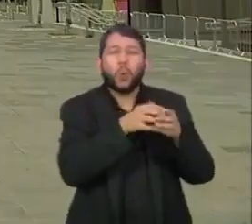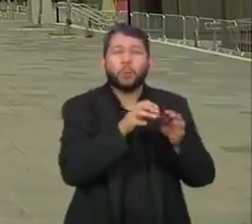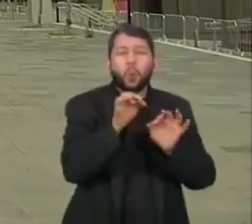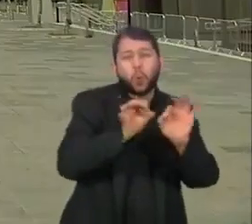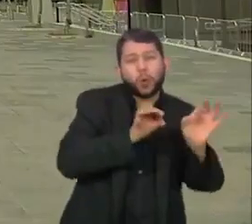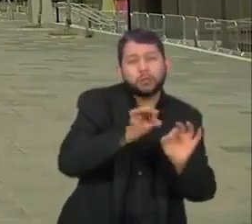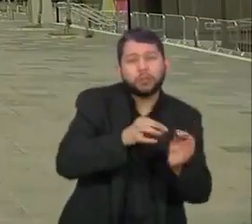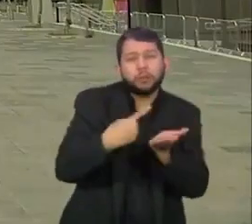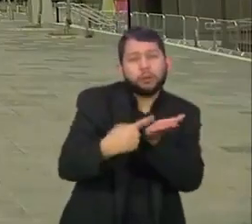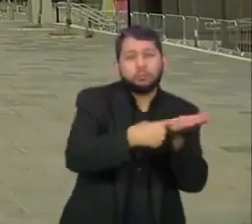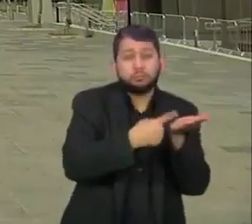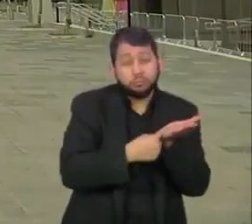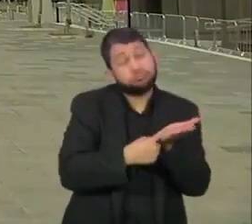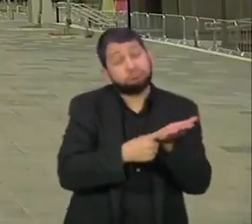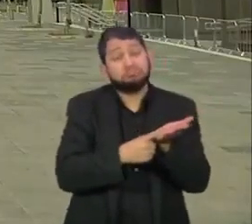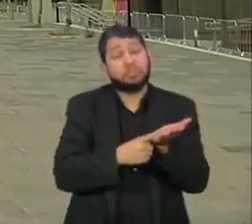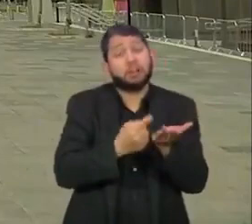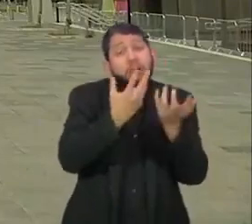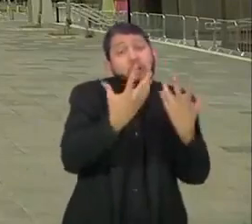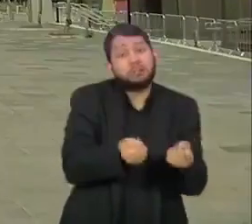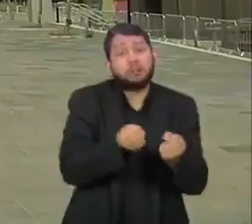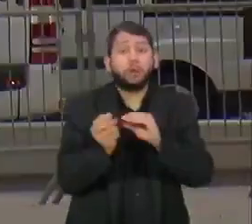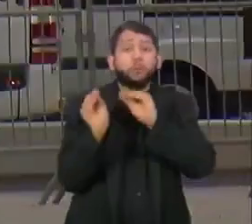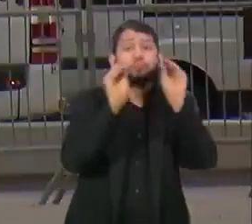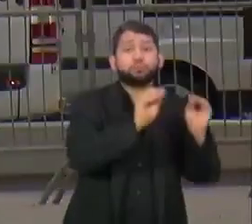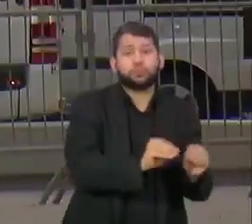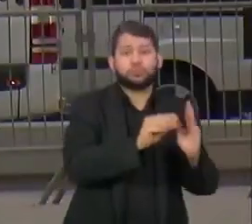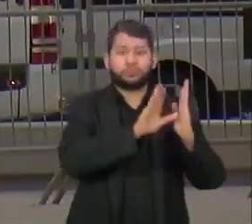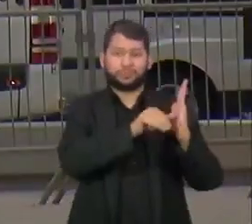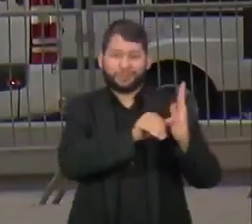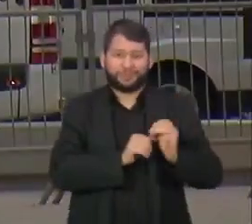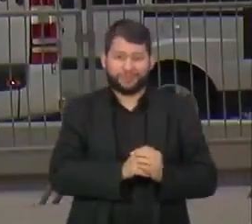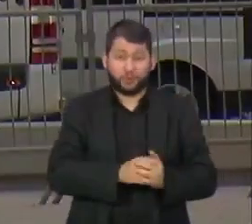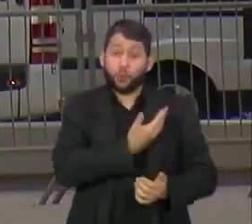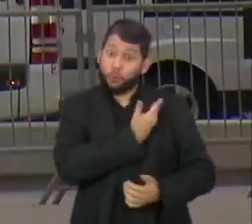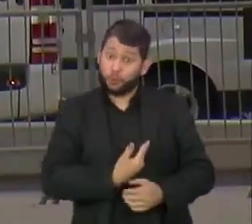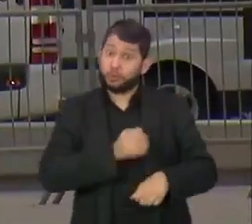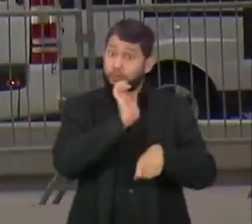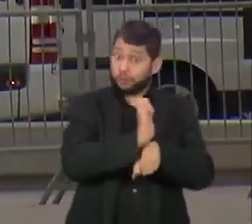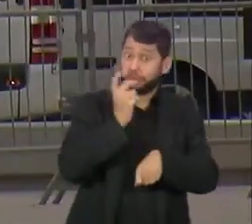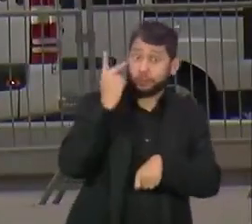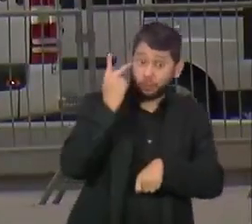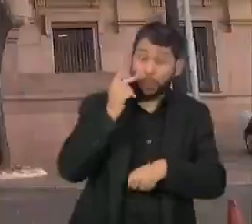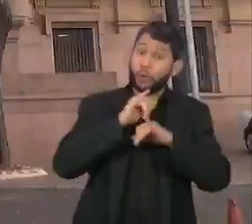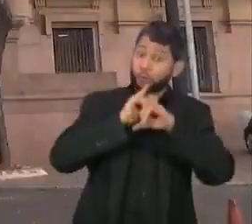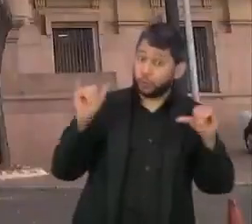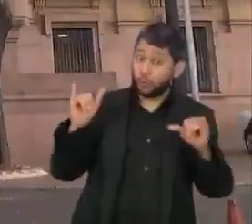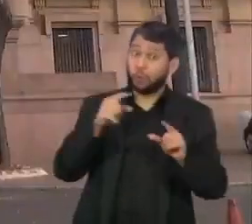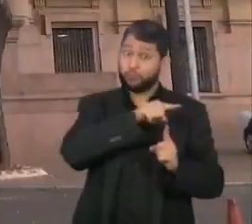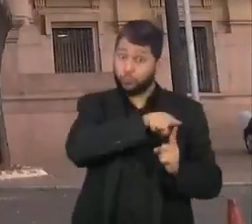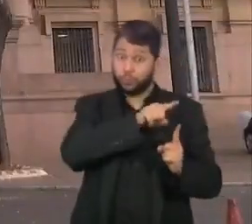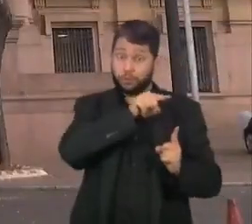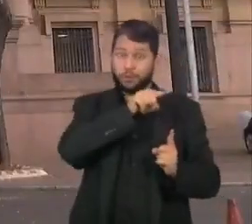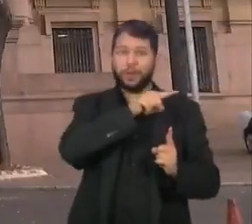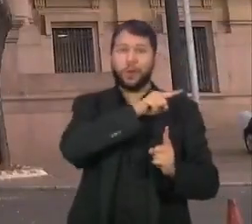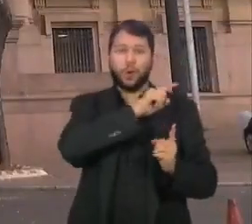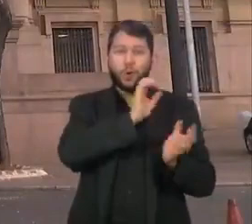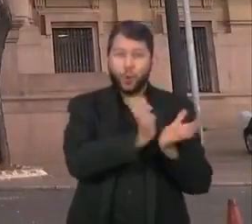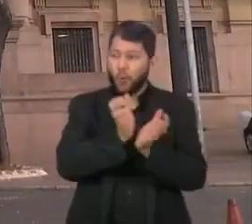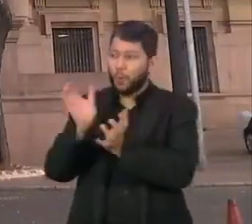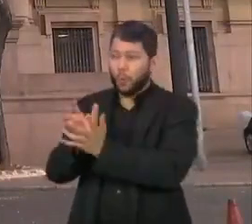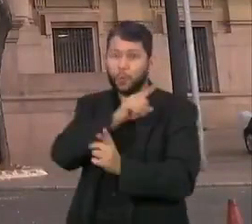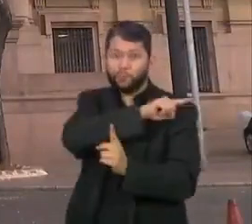Bolsonaro mudaram, então, o local para o Vale do Anhangabaú. O governo de São Paulo chegou a proibir o ato, mas a justiça